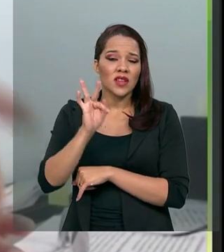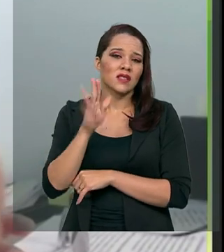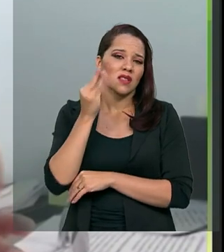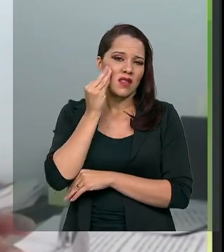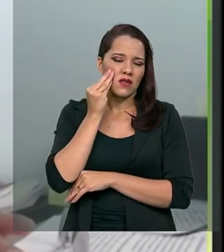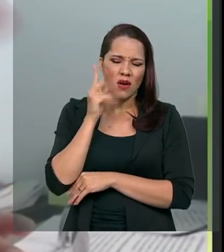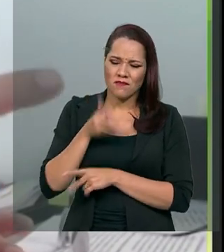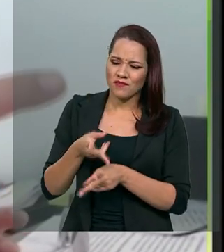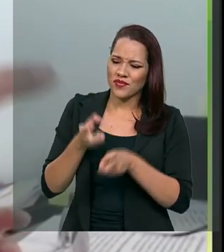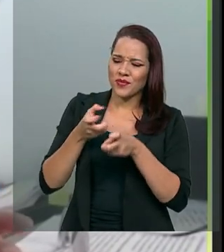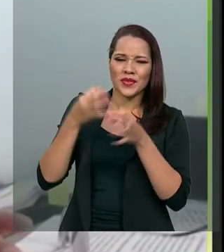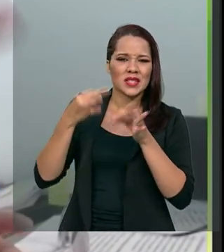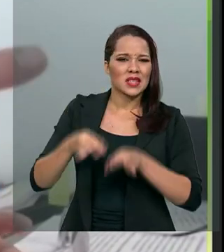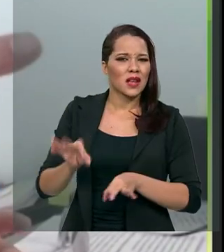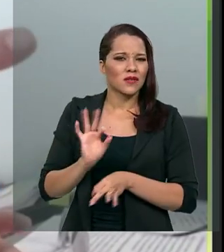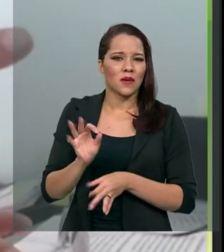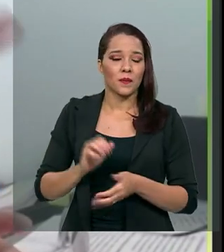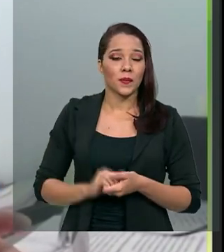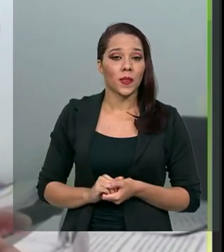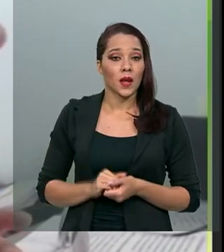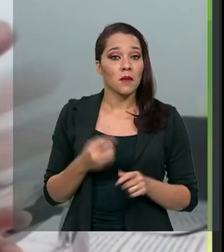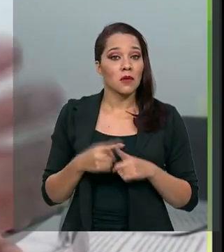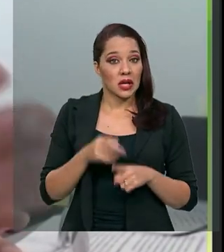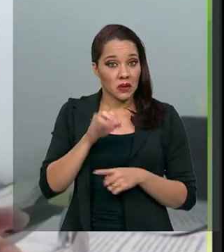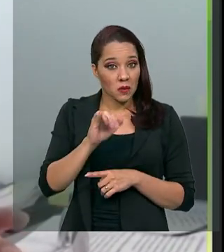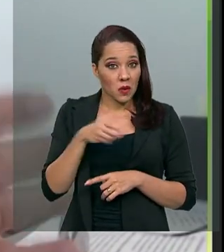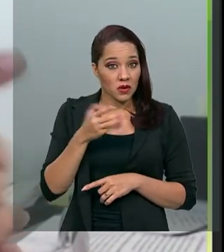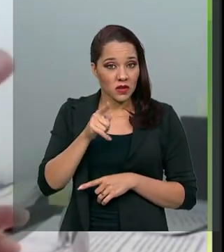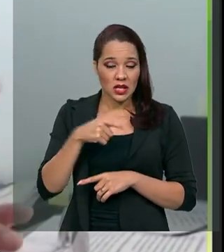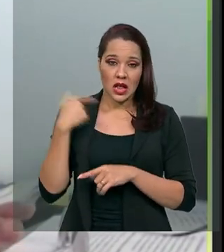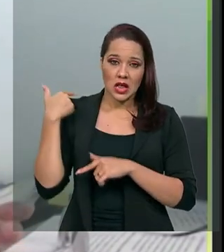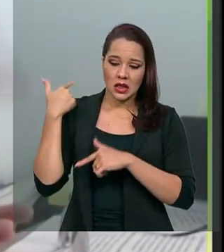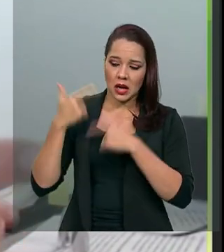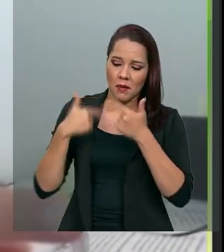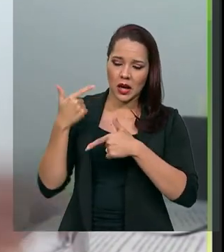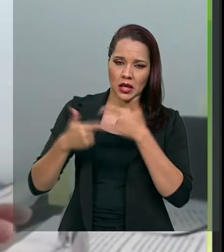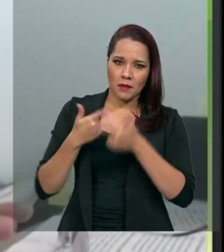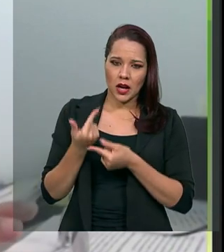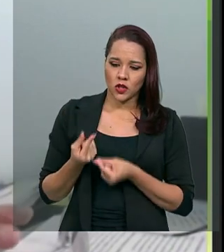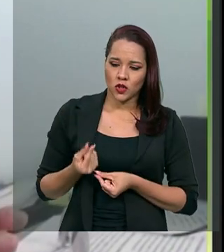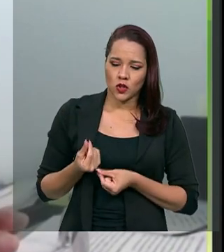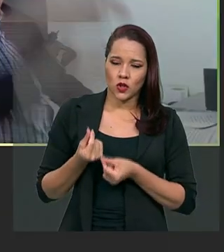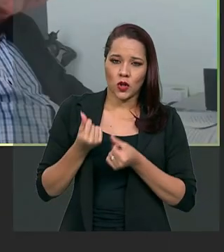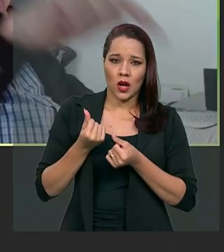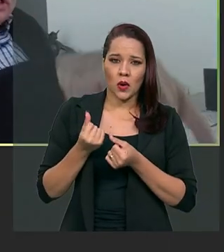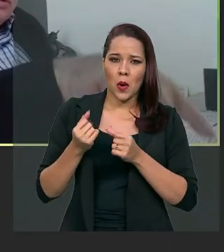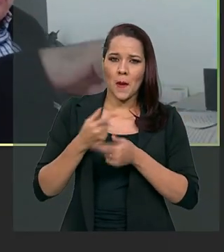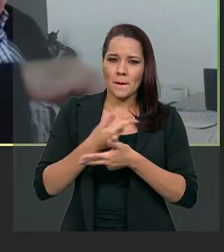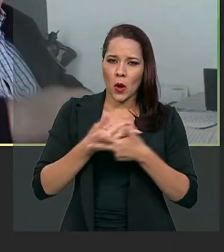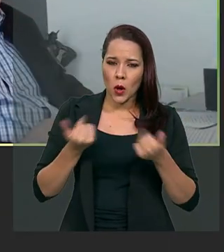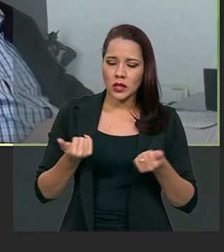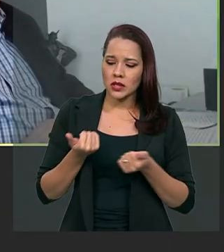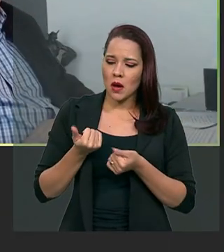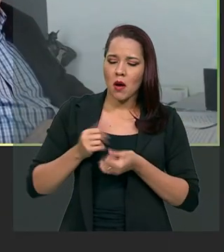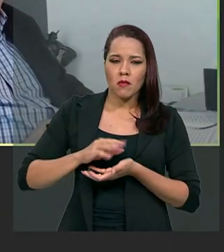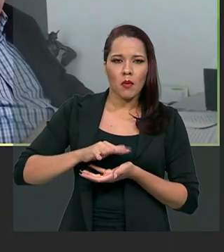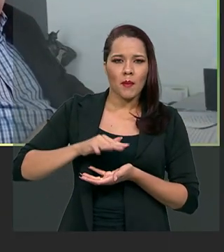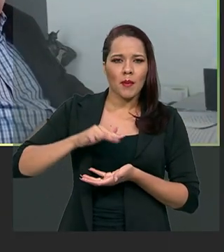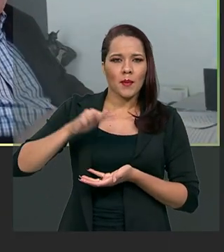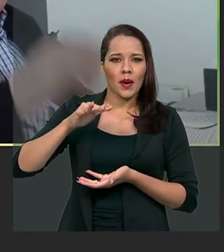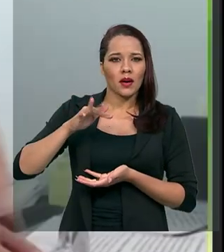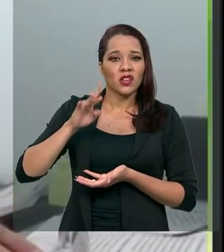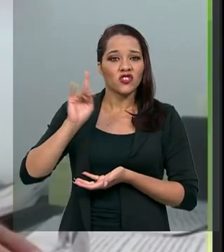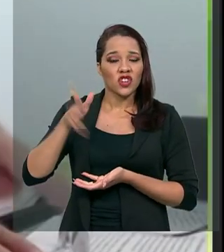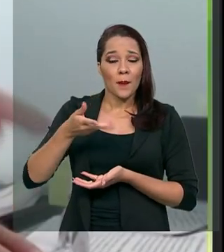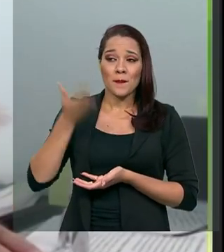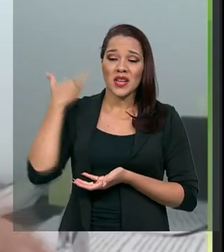quando você trabalha e acumula recursos, a herança, por exemplo, foi taxada quando você adquiriu o